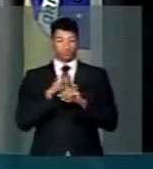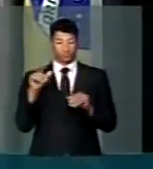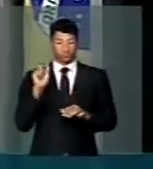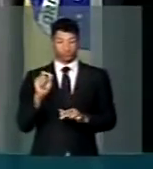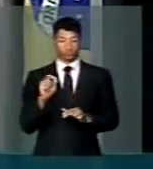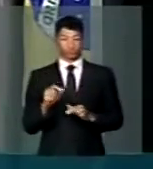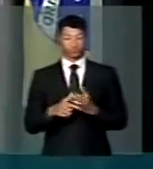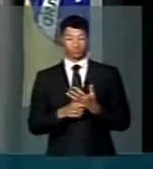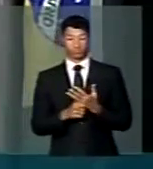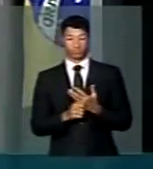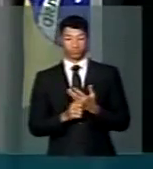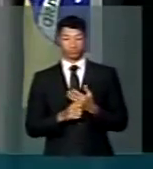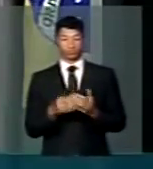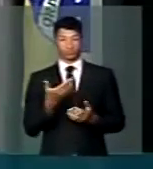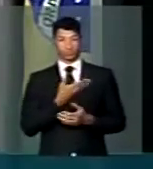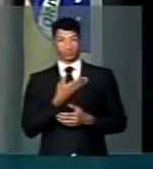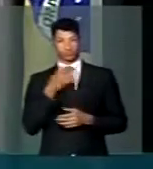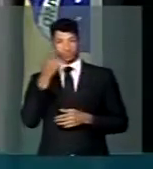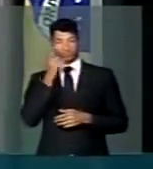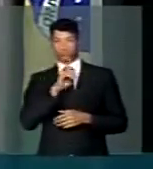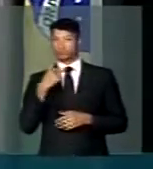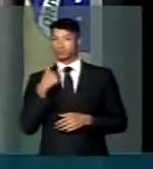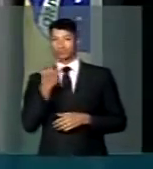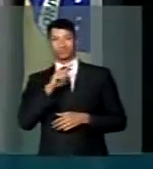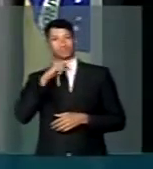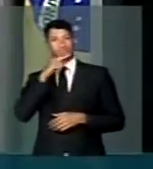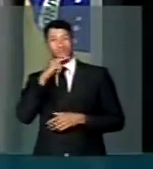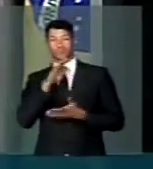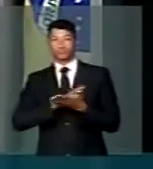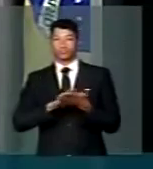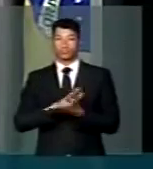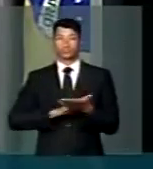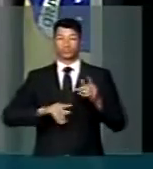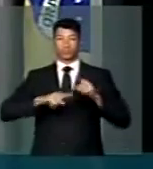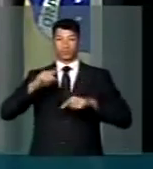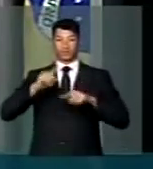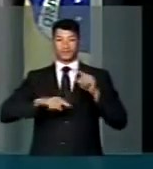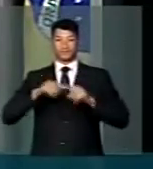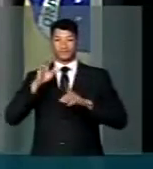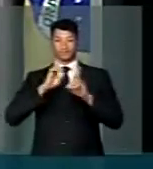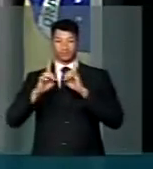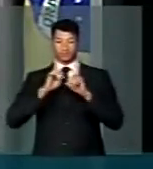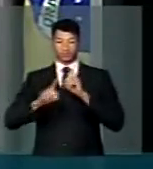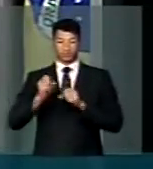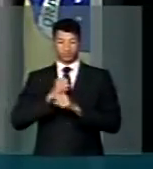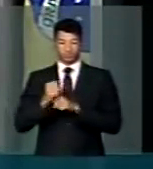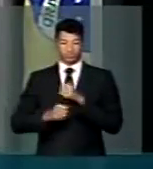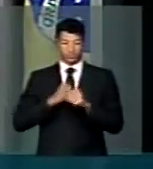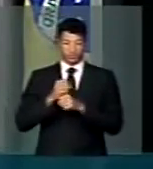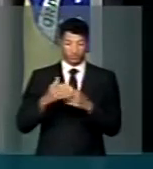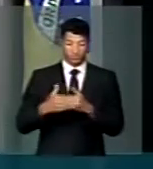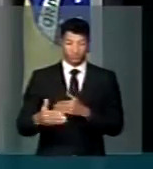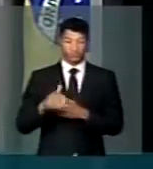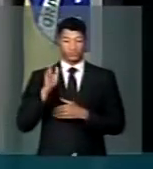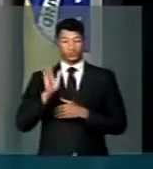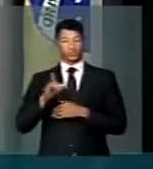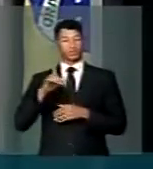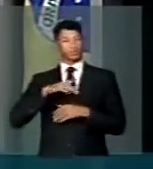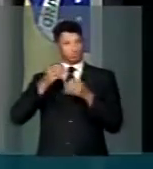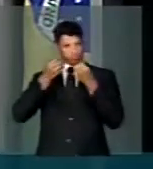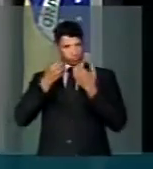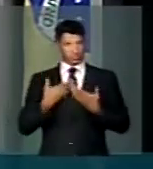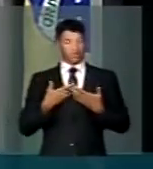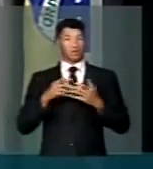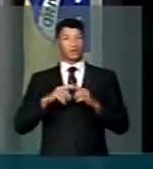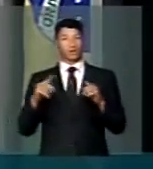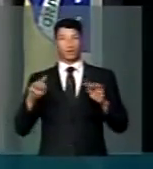nem tanto para os colegas parlamentares, que eu não tenho dúvida, uma matéria que já se debate há tantos anos, os senhores já dominam bem.